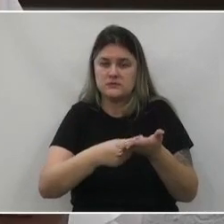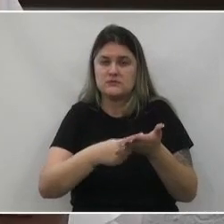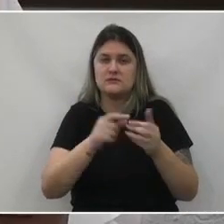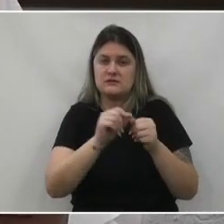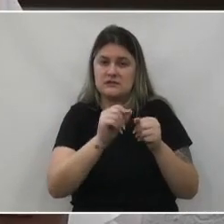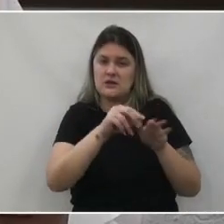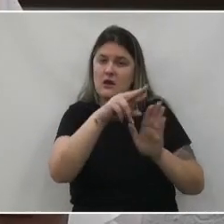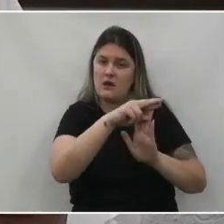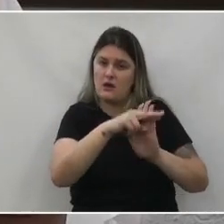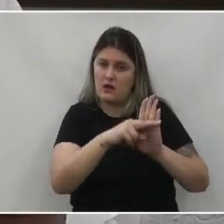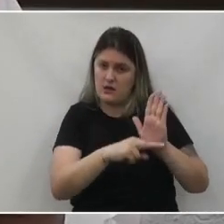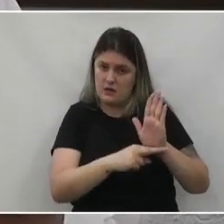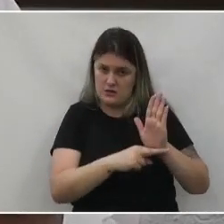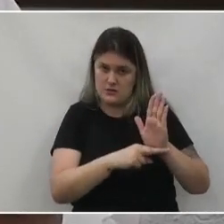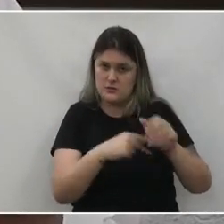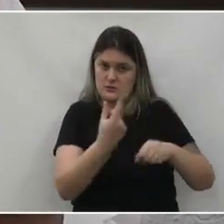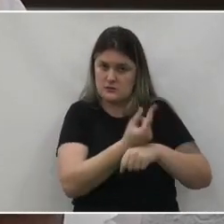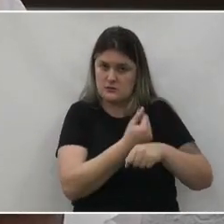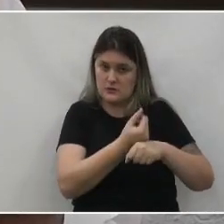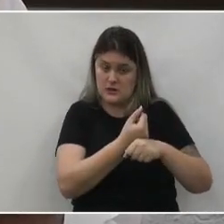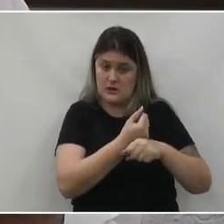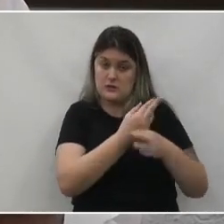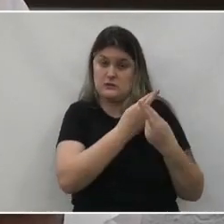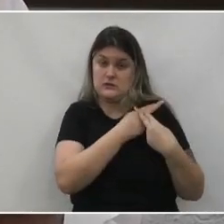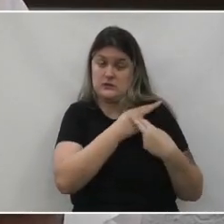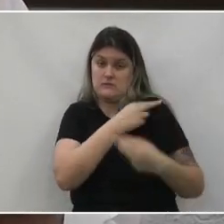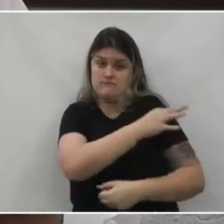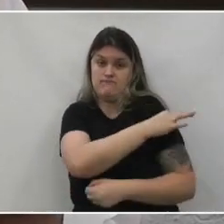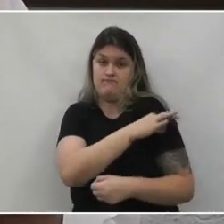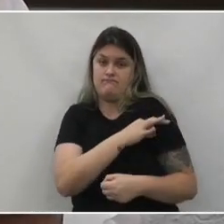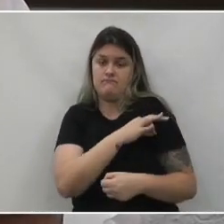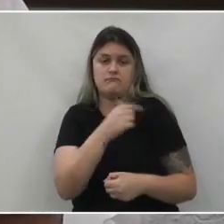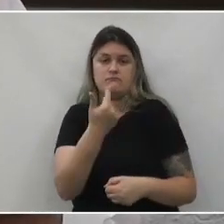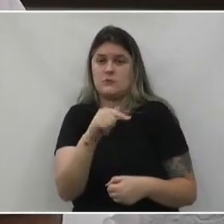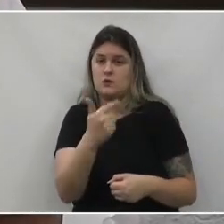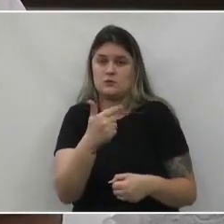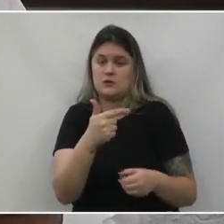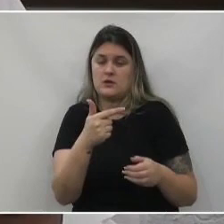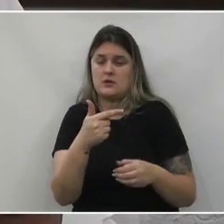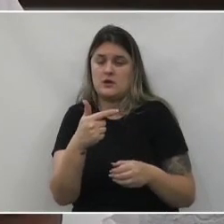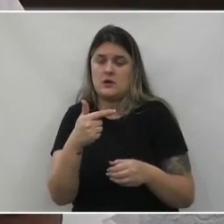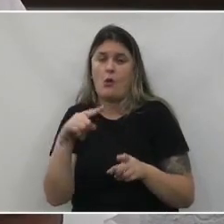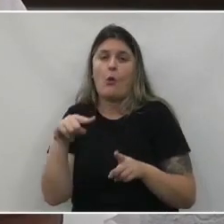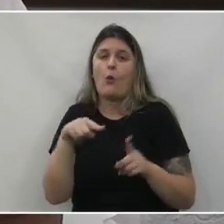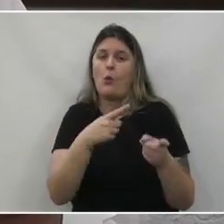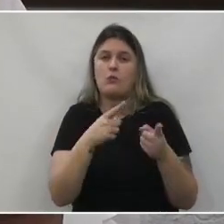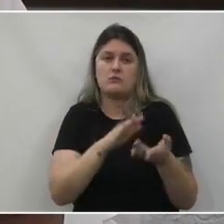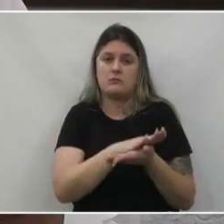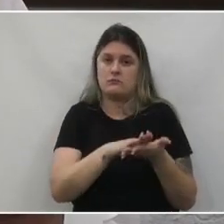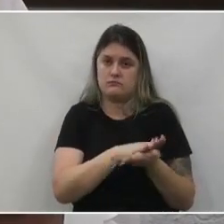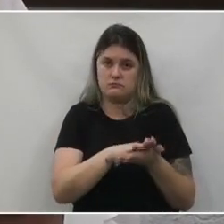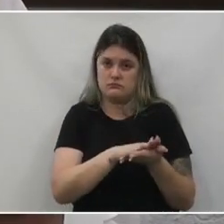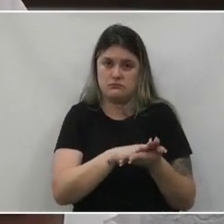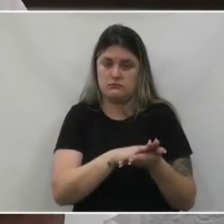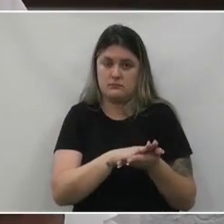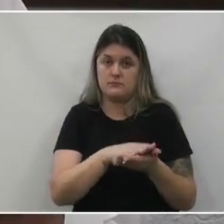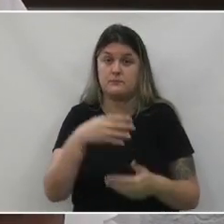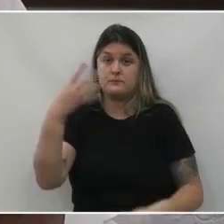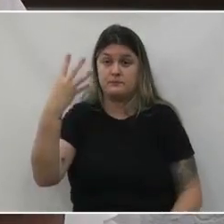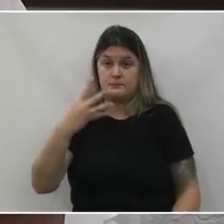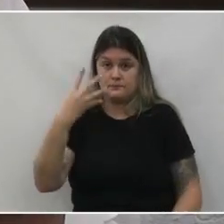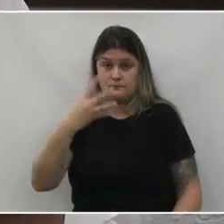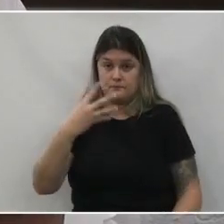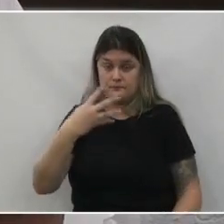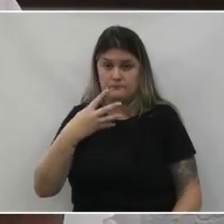regularidade das contas de sua responsabilidade não houve apresentação de contraditório 4